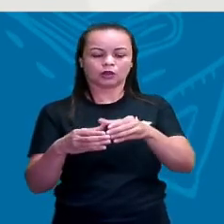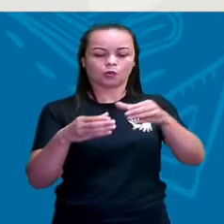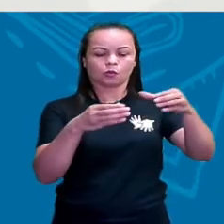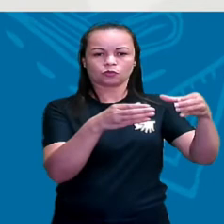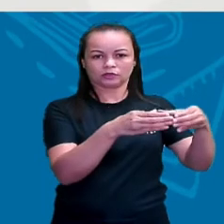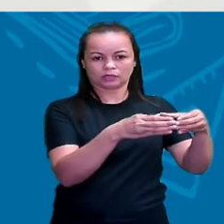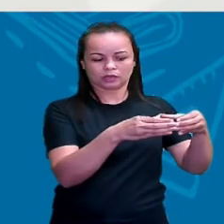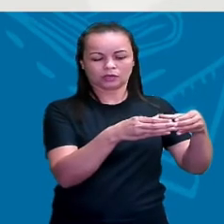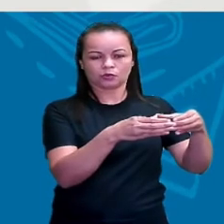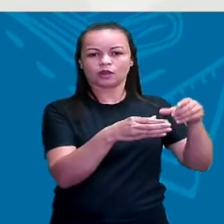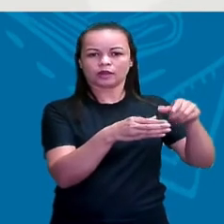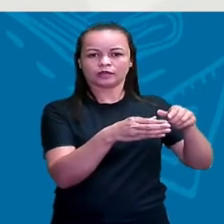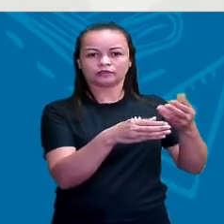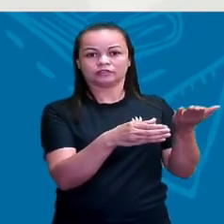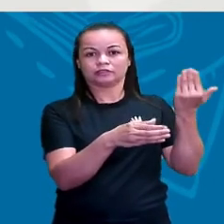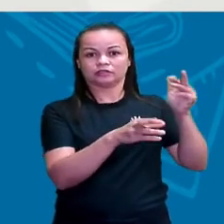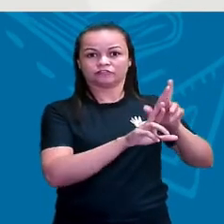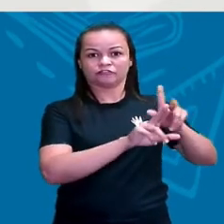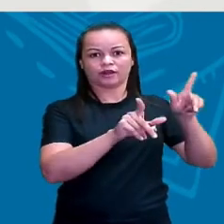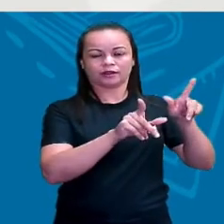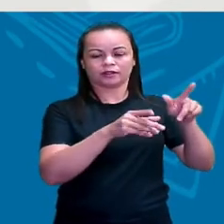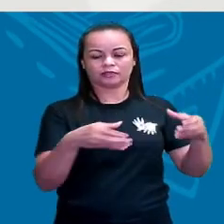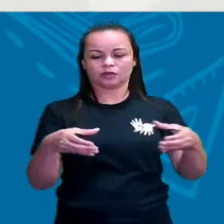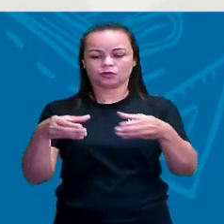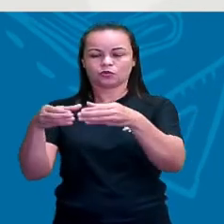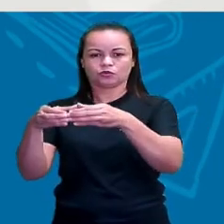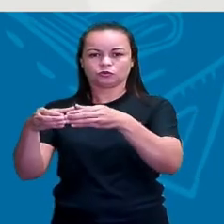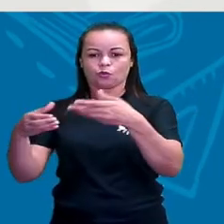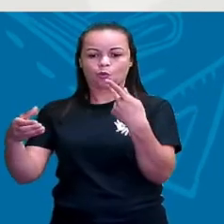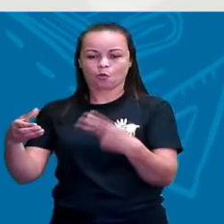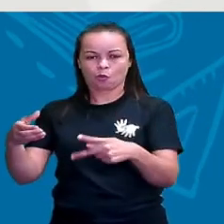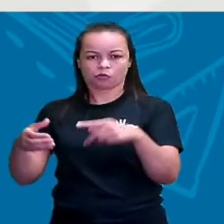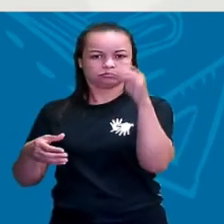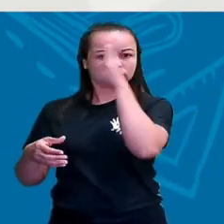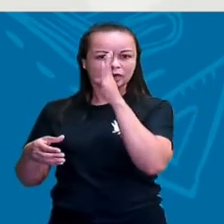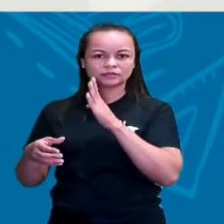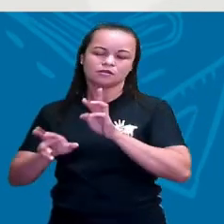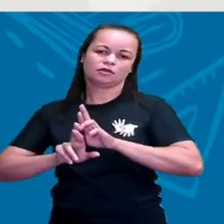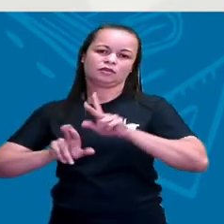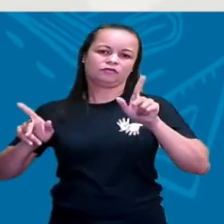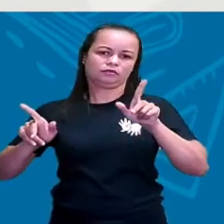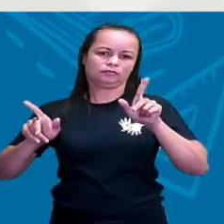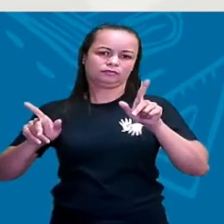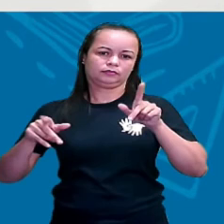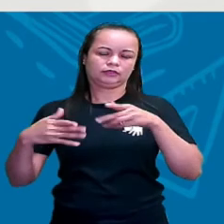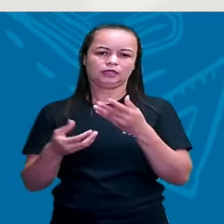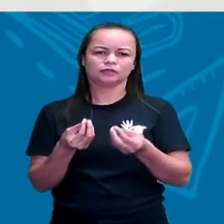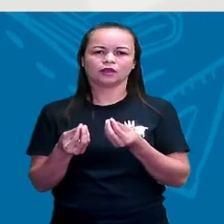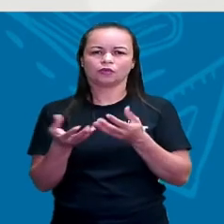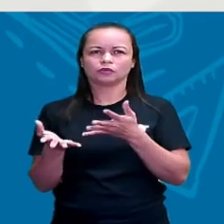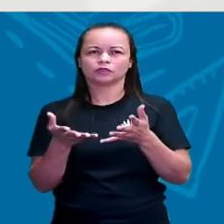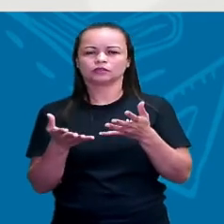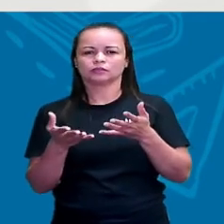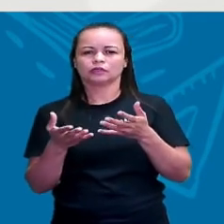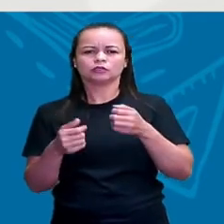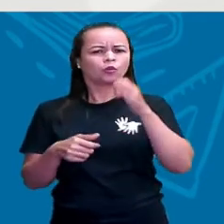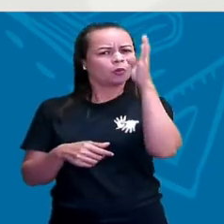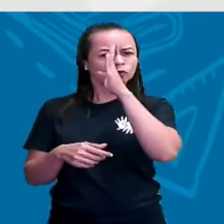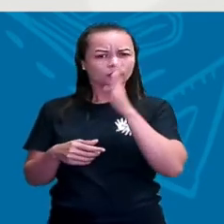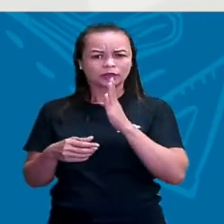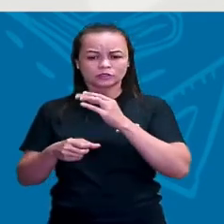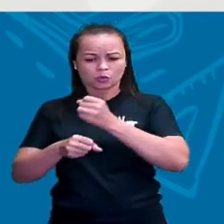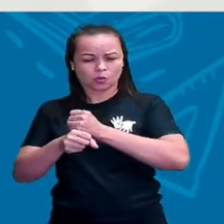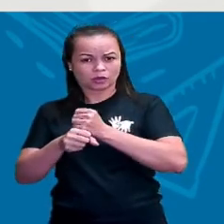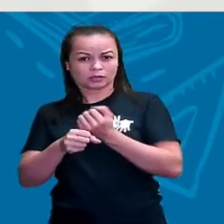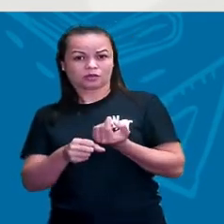cidadão aqui no Brasil, hoje em dia, é outra forma. Assim como no próprio Brasil mesmo, ser cidadão há alguns anos passados não